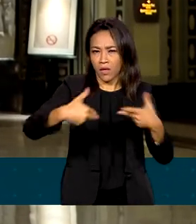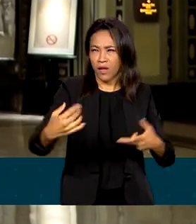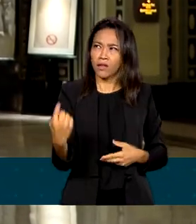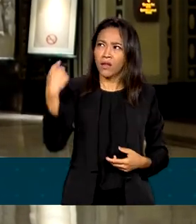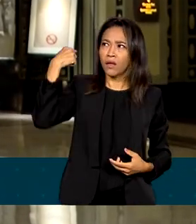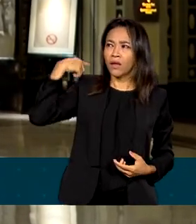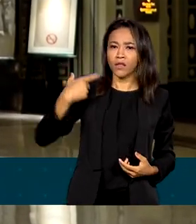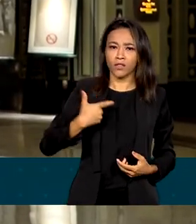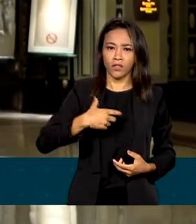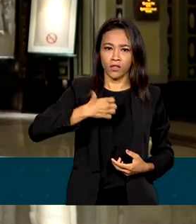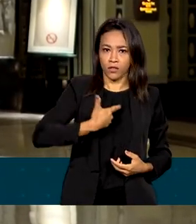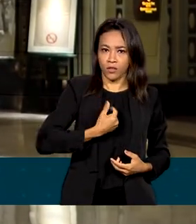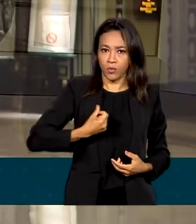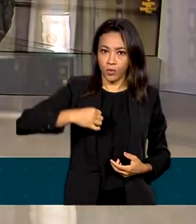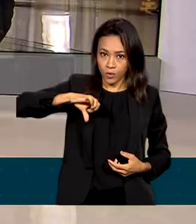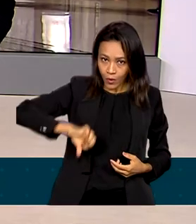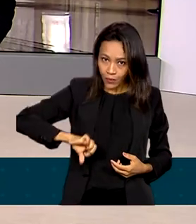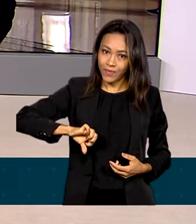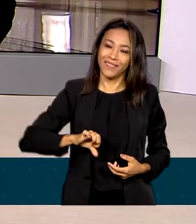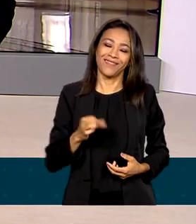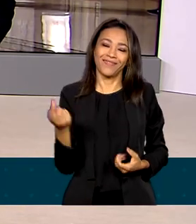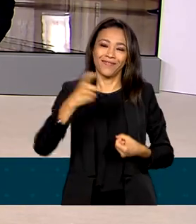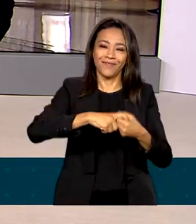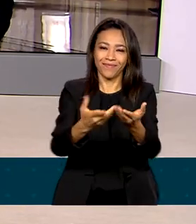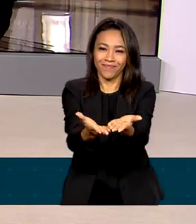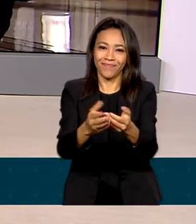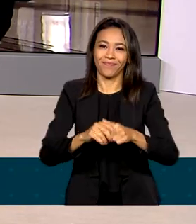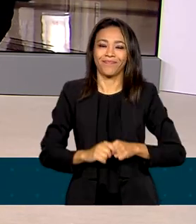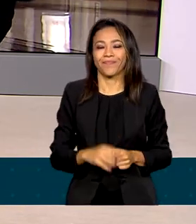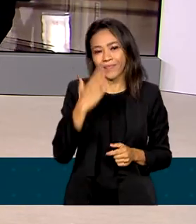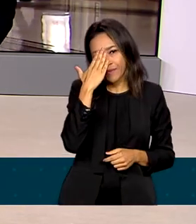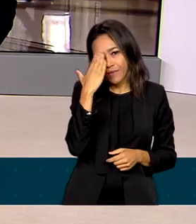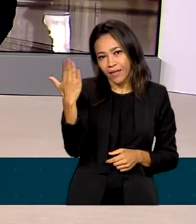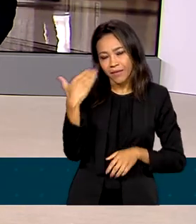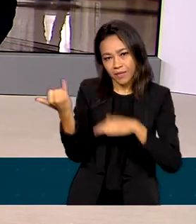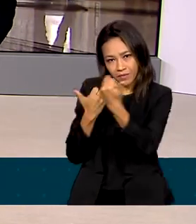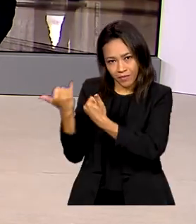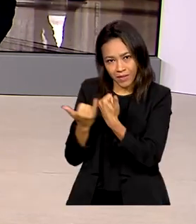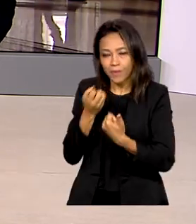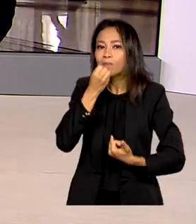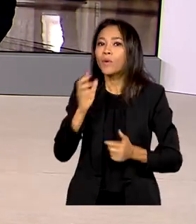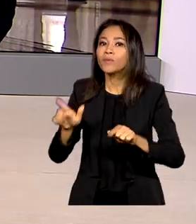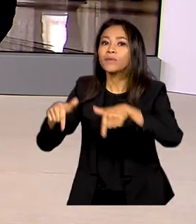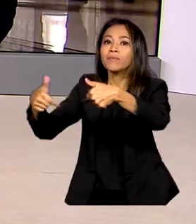2009. Volto com você. Ok, Luana, obrigada pelas informações e bom trabalho para você.